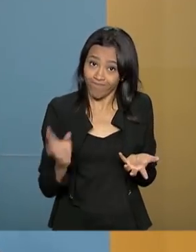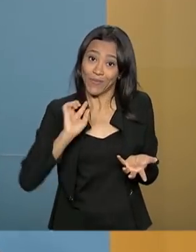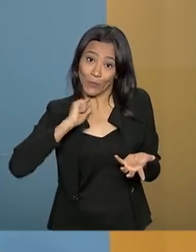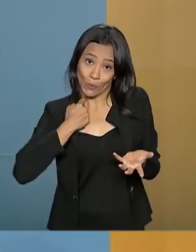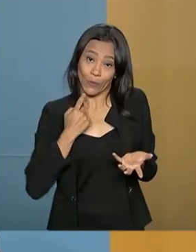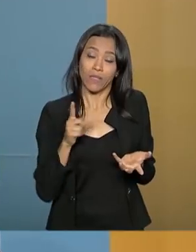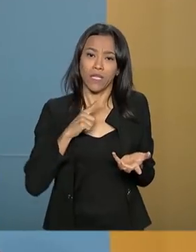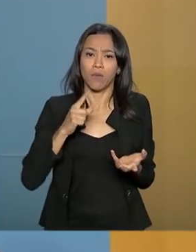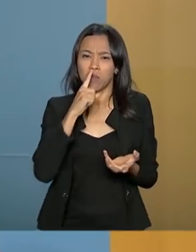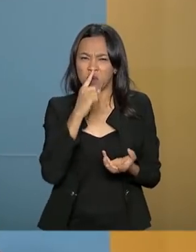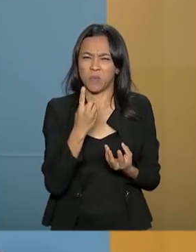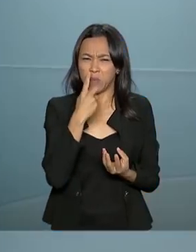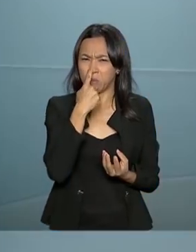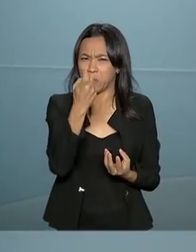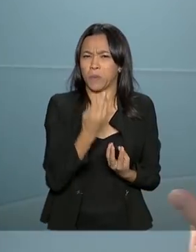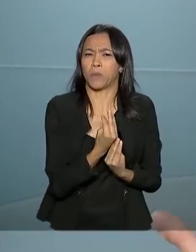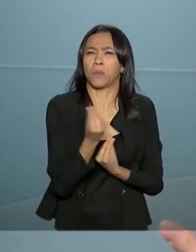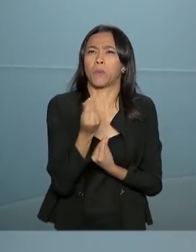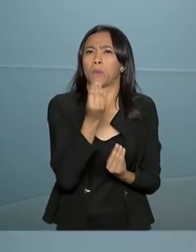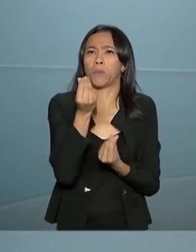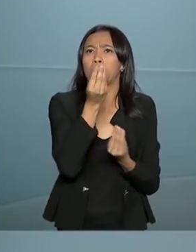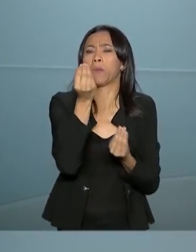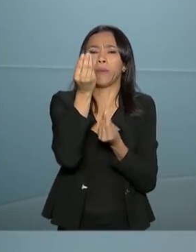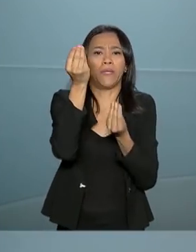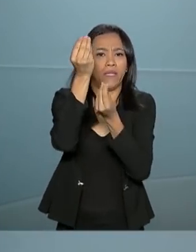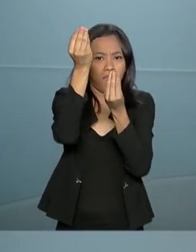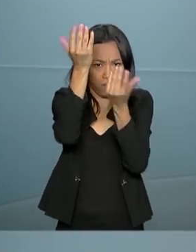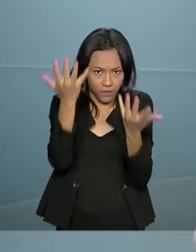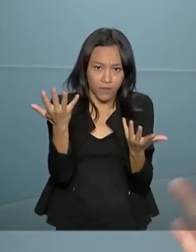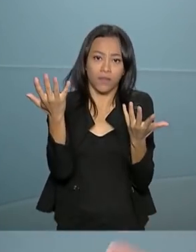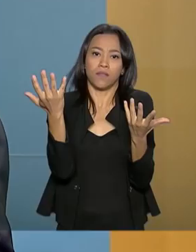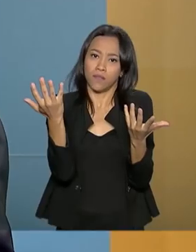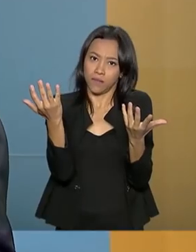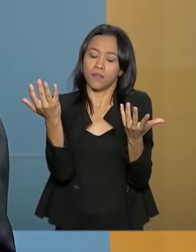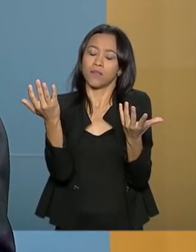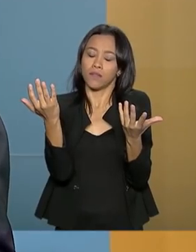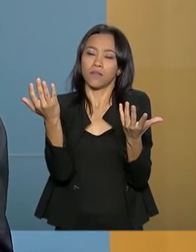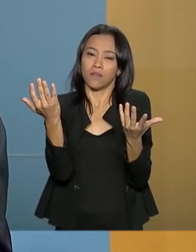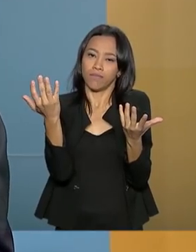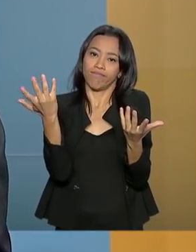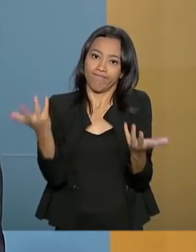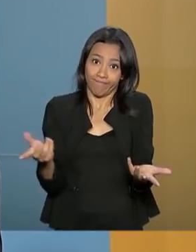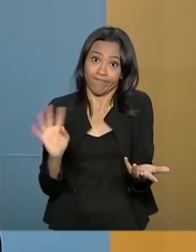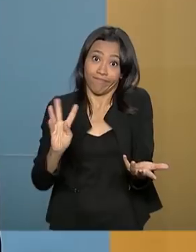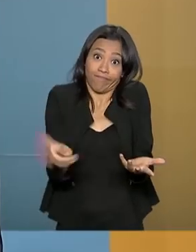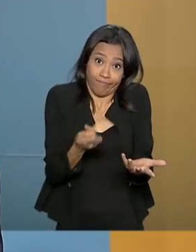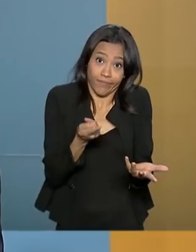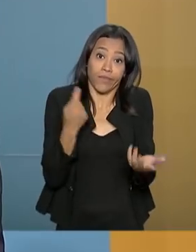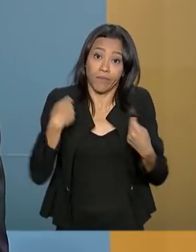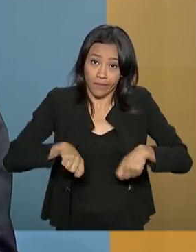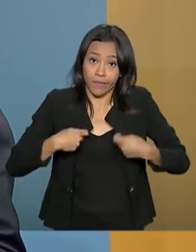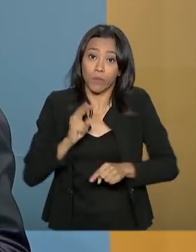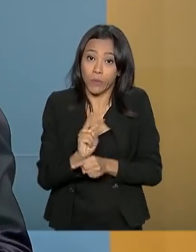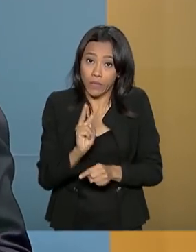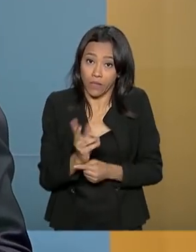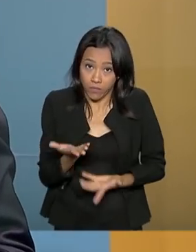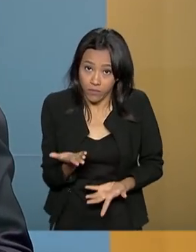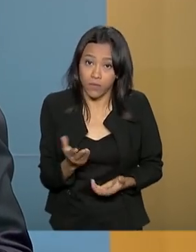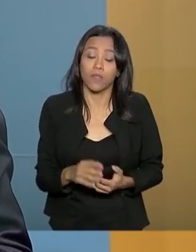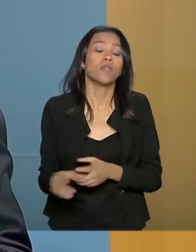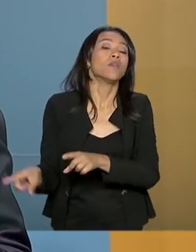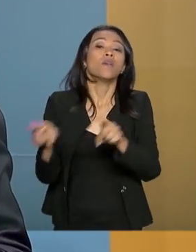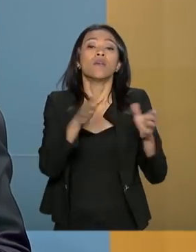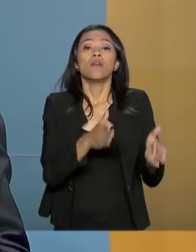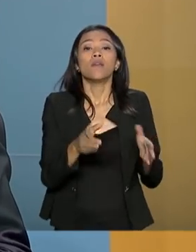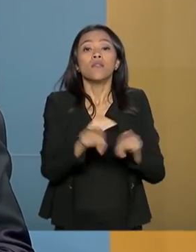de emissão de poluentes, sobretudo fósseis, no nosso sistema. Então, nós temos que cuidar disso também. E também a